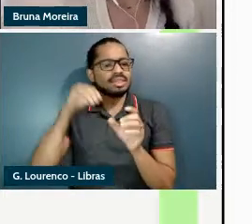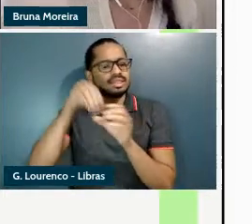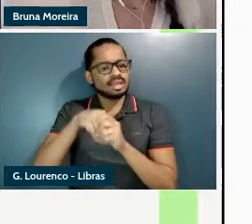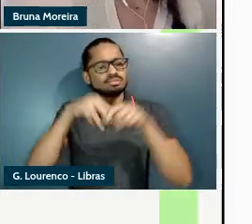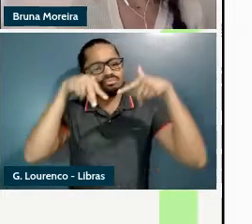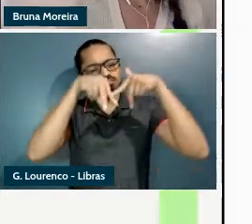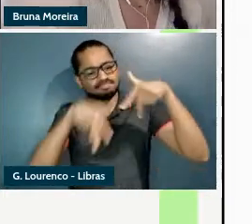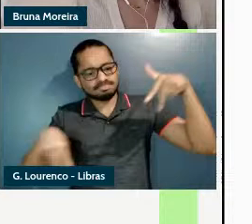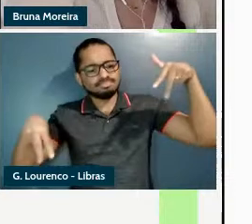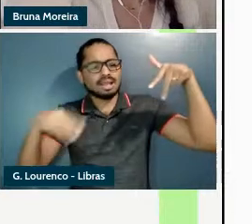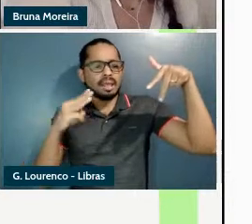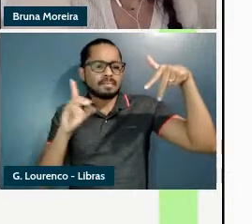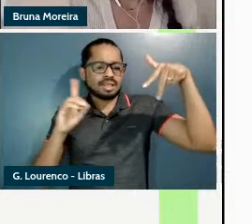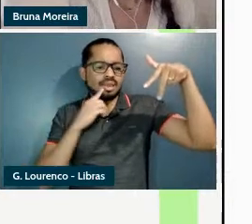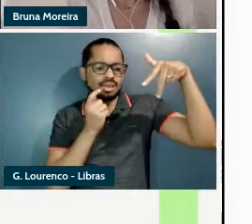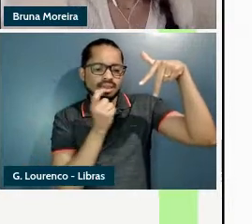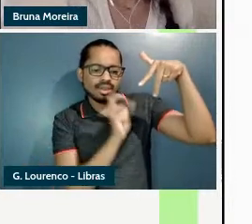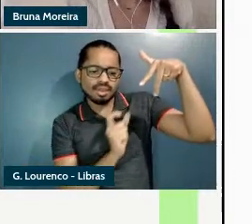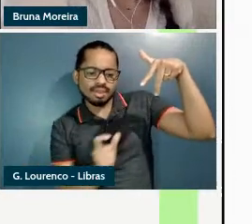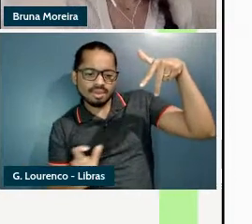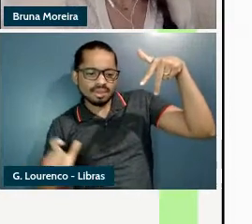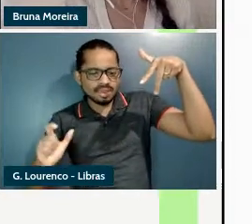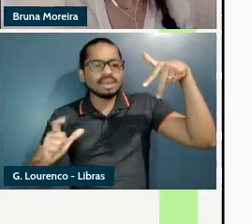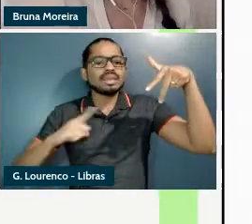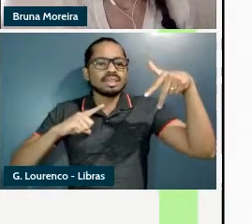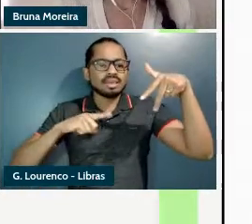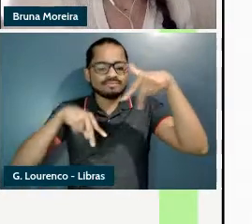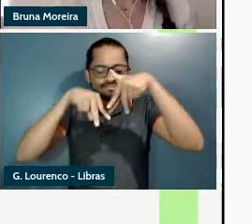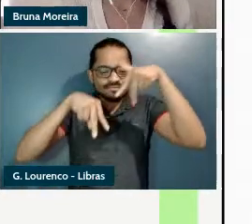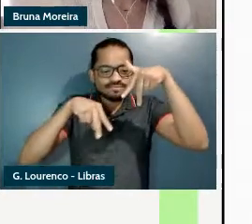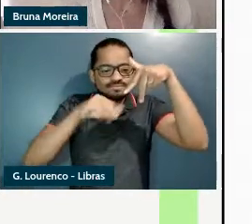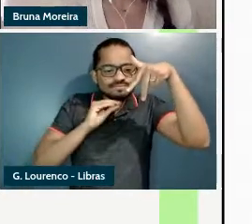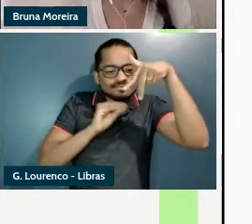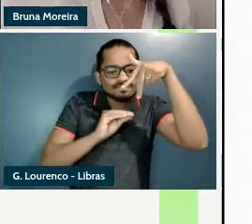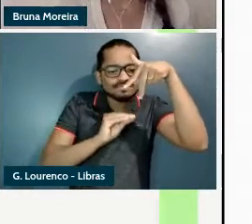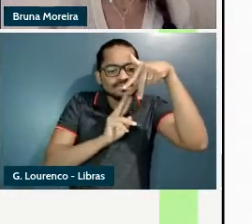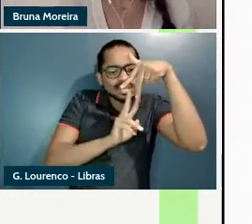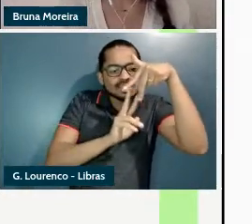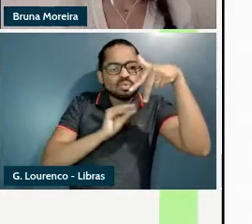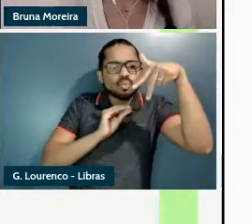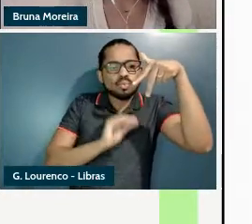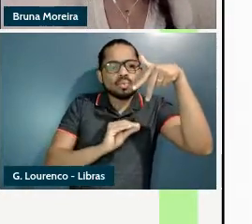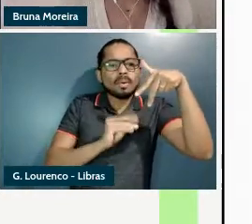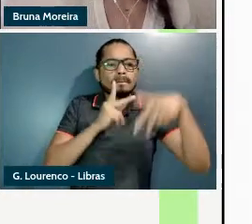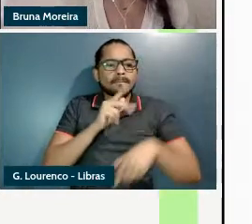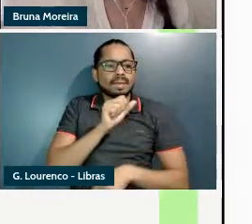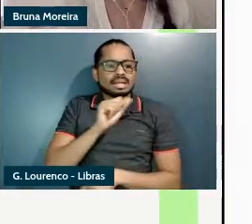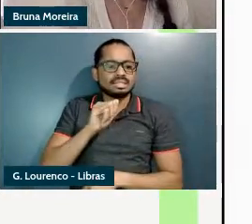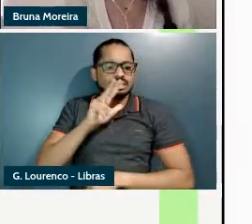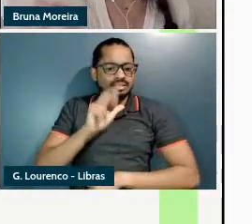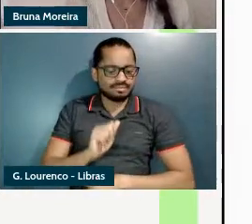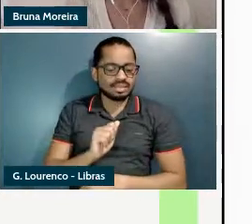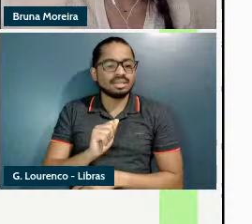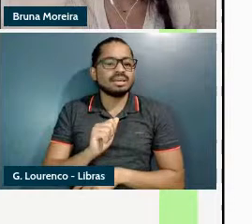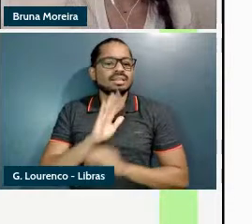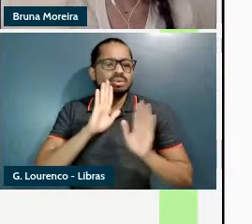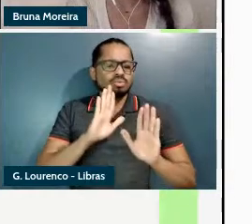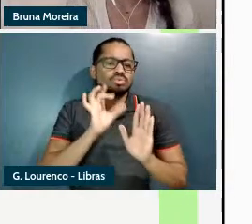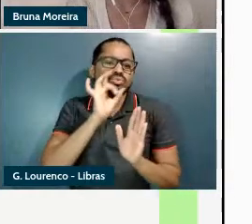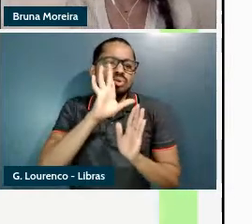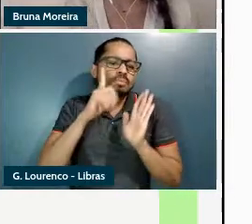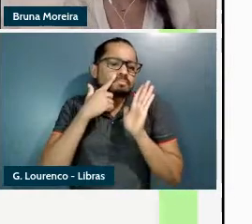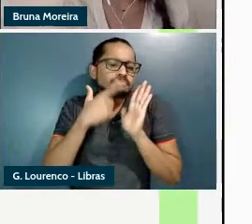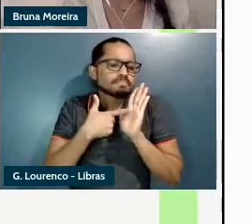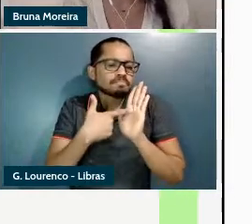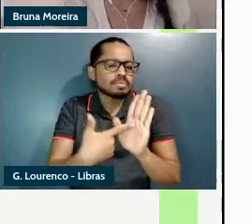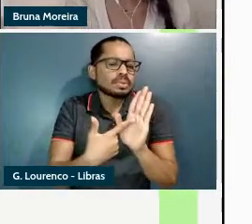e seguindo Harley e o que a gente tem aqui eu não vou fazer jus à análise dos autores mas mostrando a